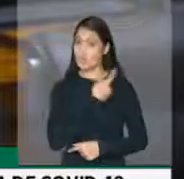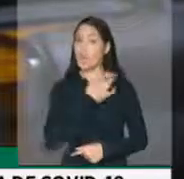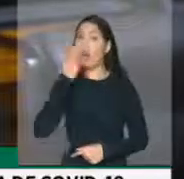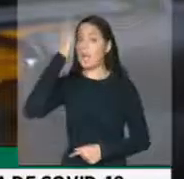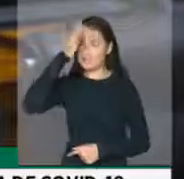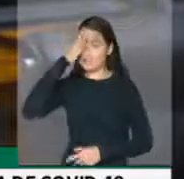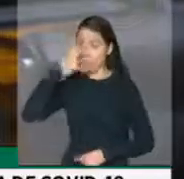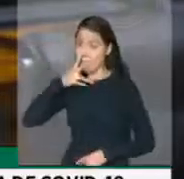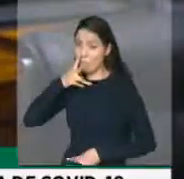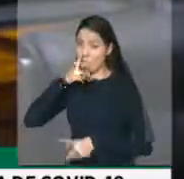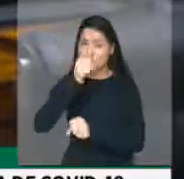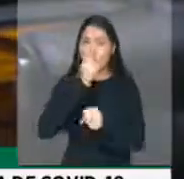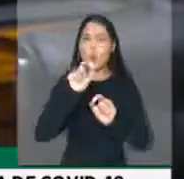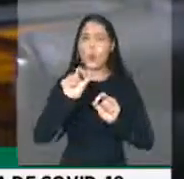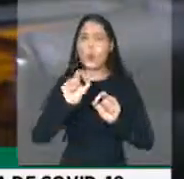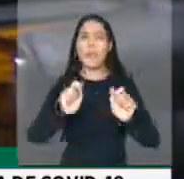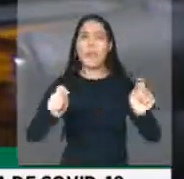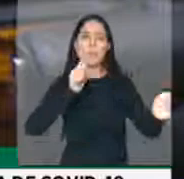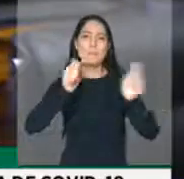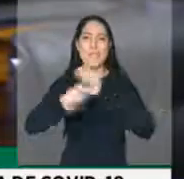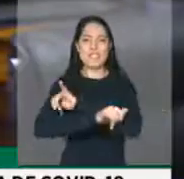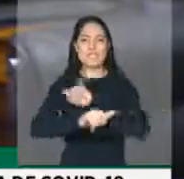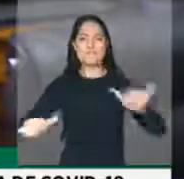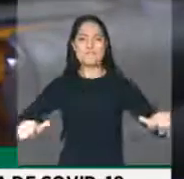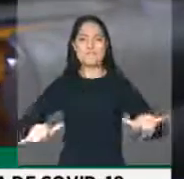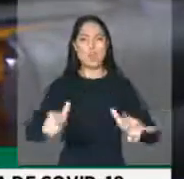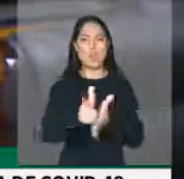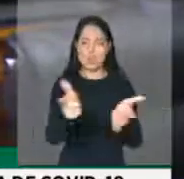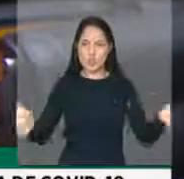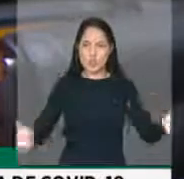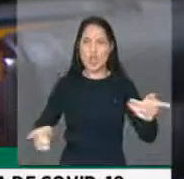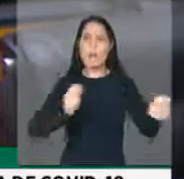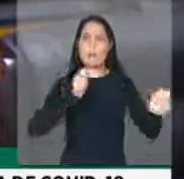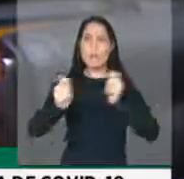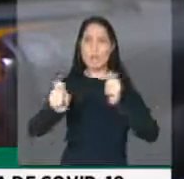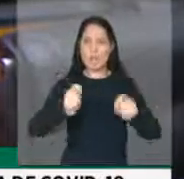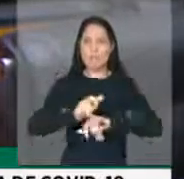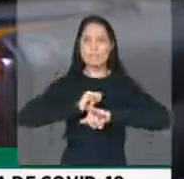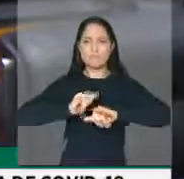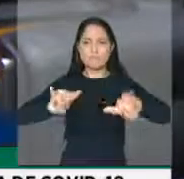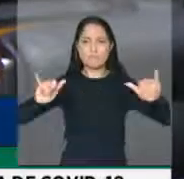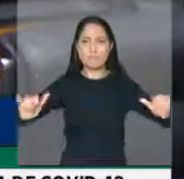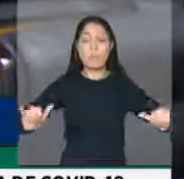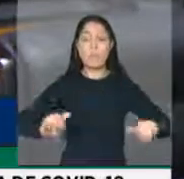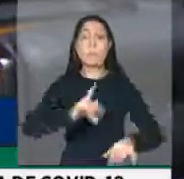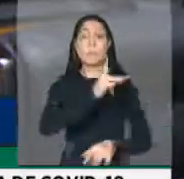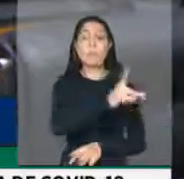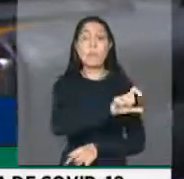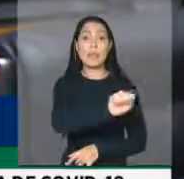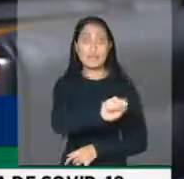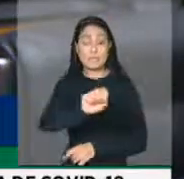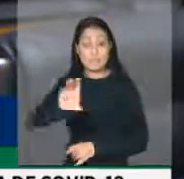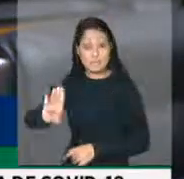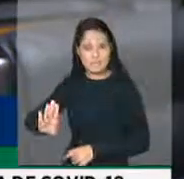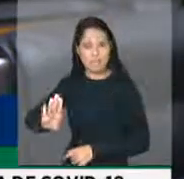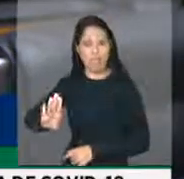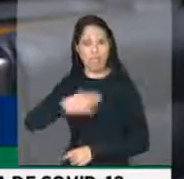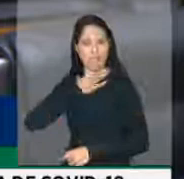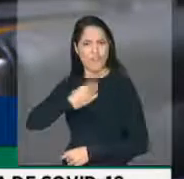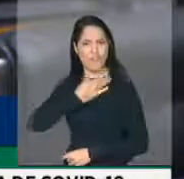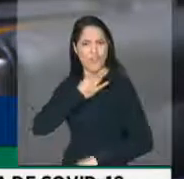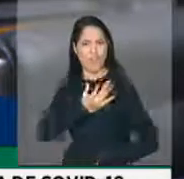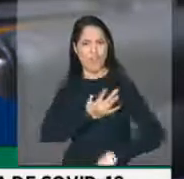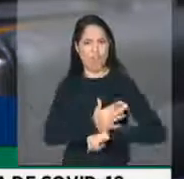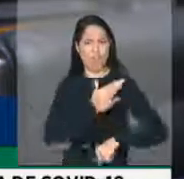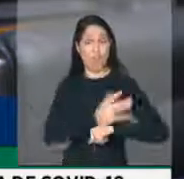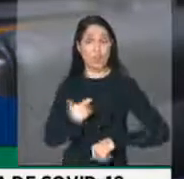jornalismo, e o PSB sempre combateu as chamadas fake news. Inclusive, a presidente